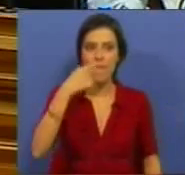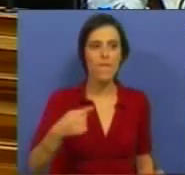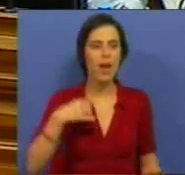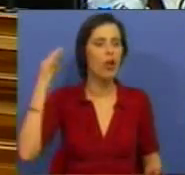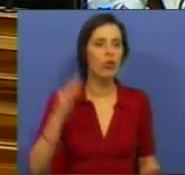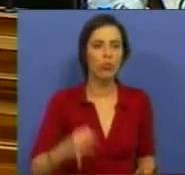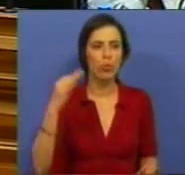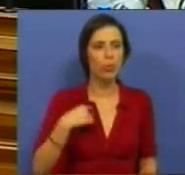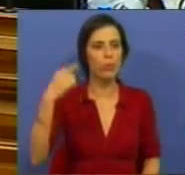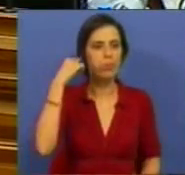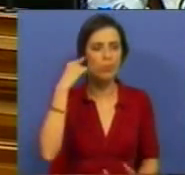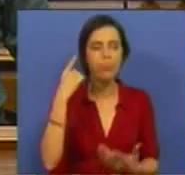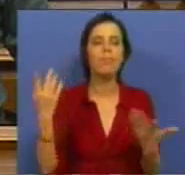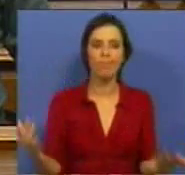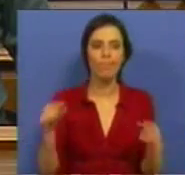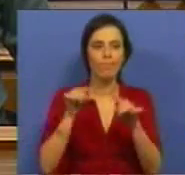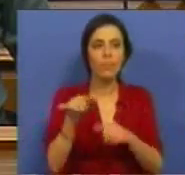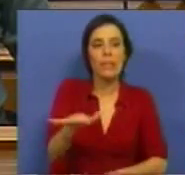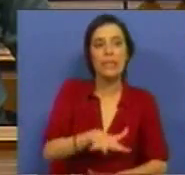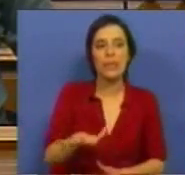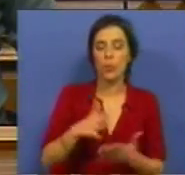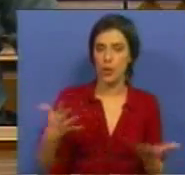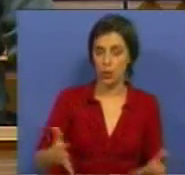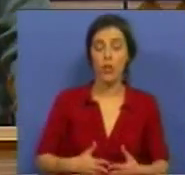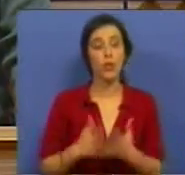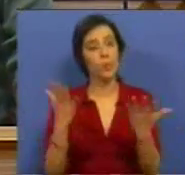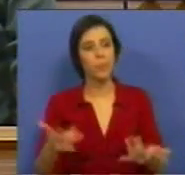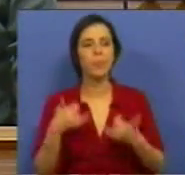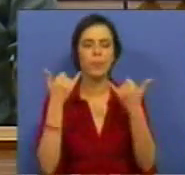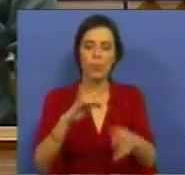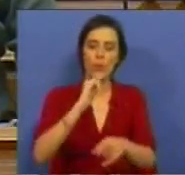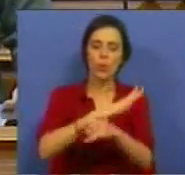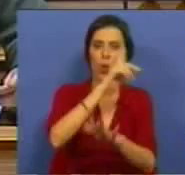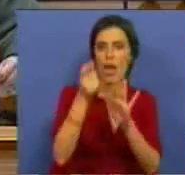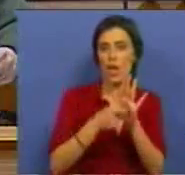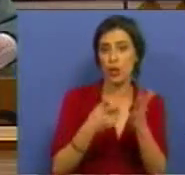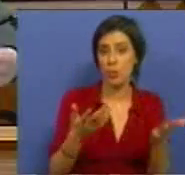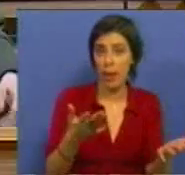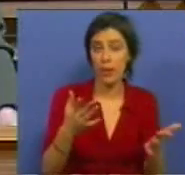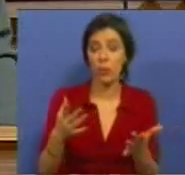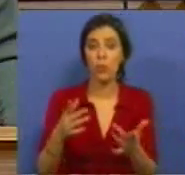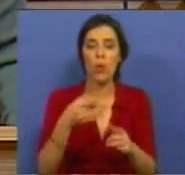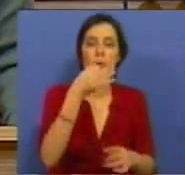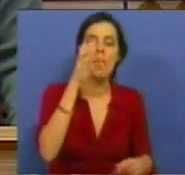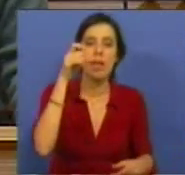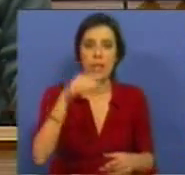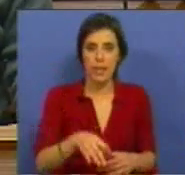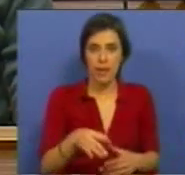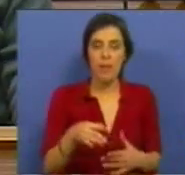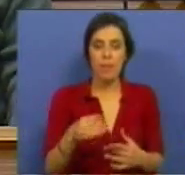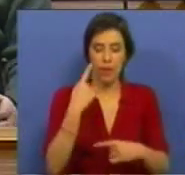e todos os dias ouvimos falar dessas situações. Depois, outro aspecto que, sobretudo, o PCP